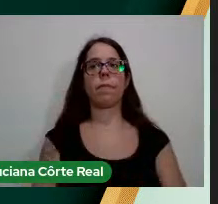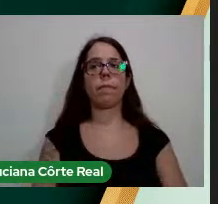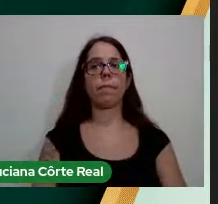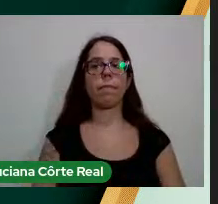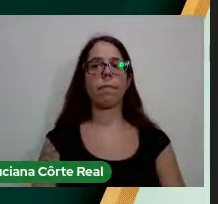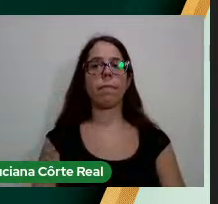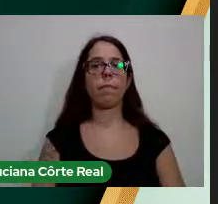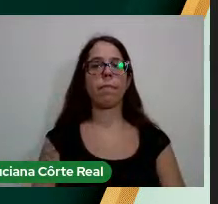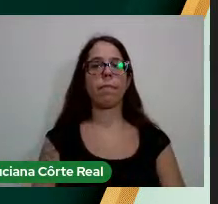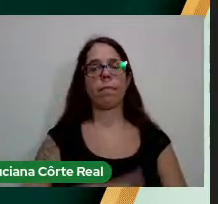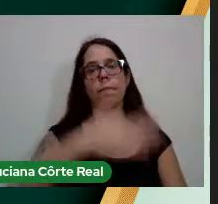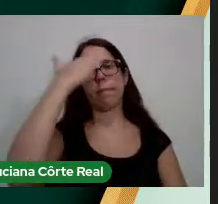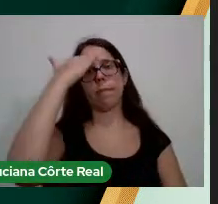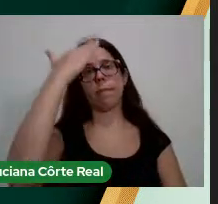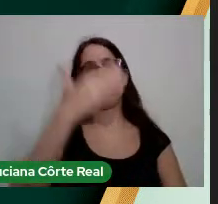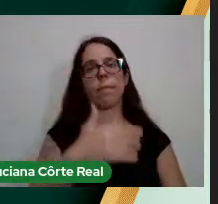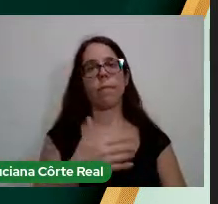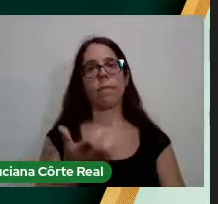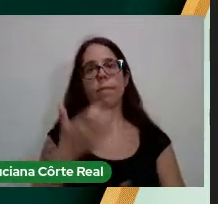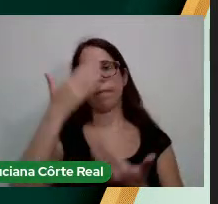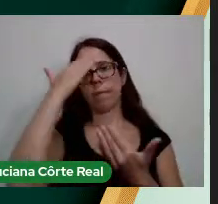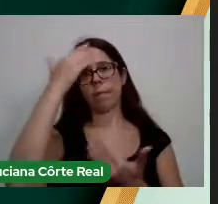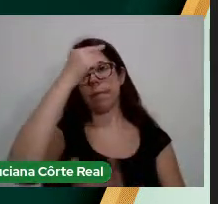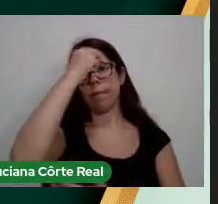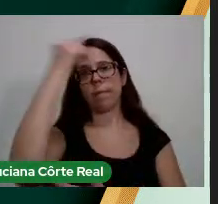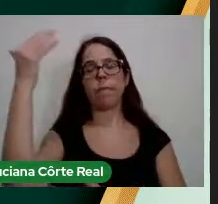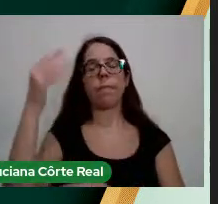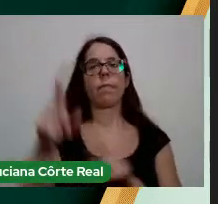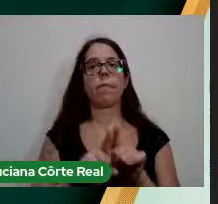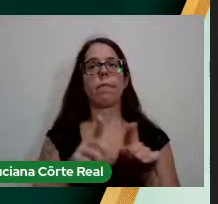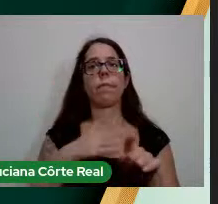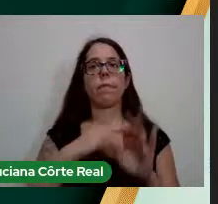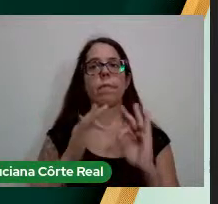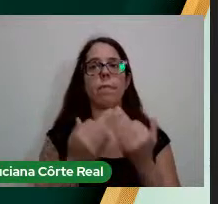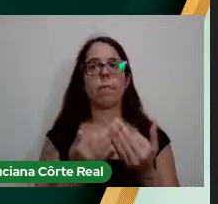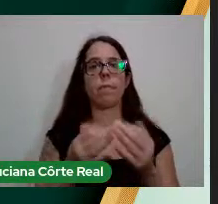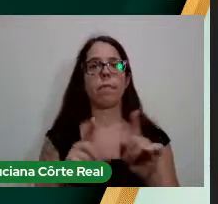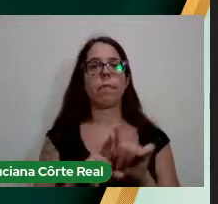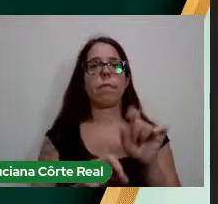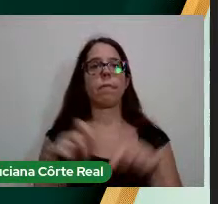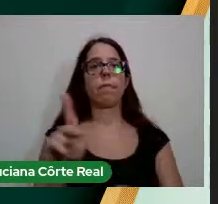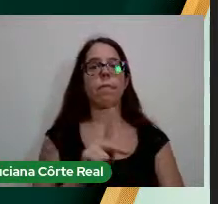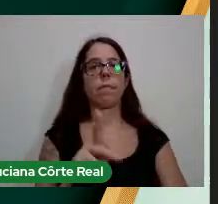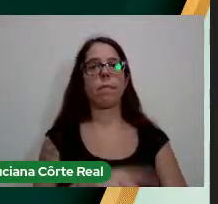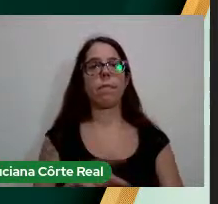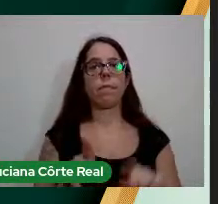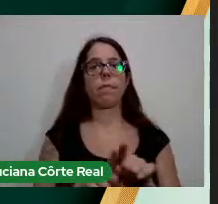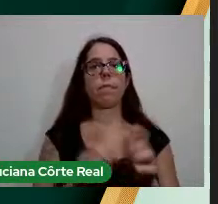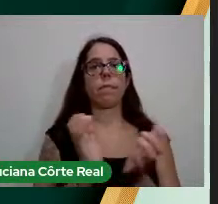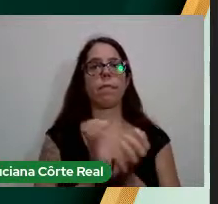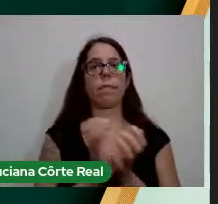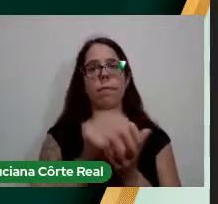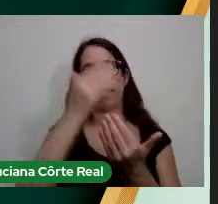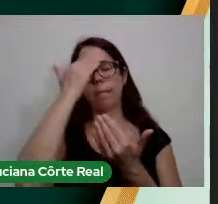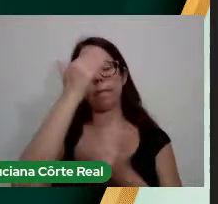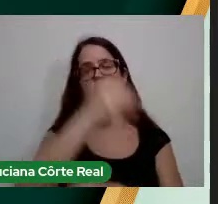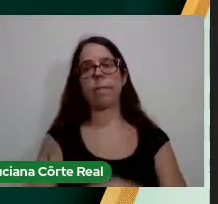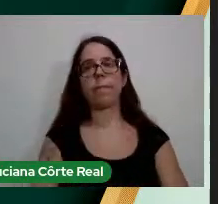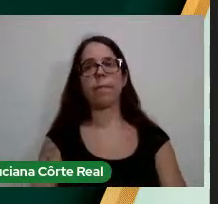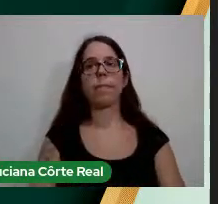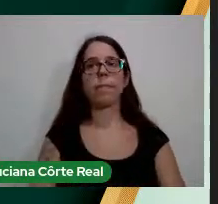Obrigada Agradeço a Unipampa Aos meus familiares Aos professores E aos colegas Obrigada